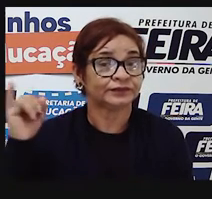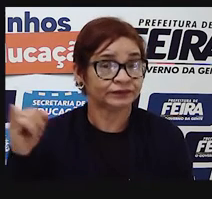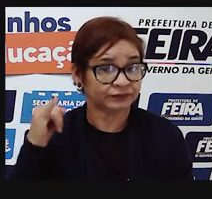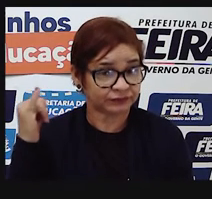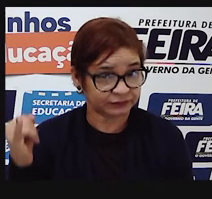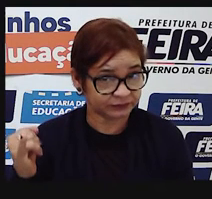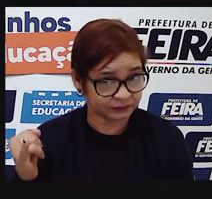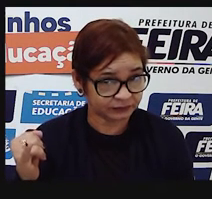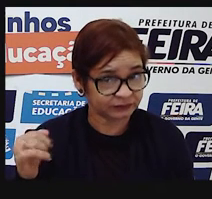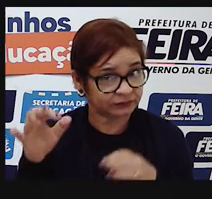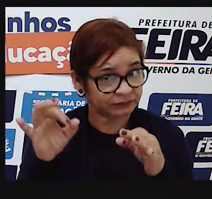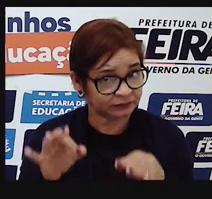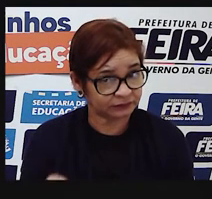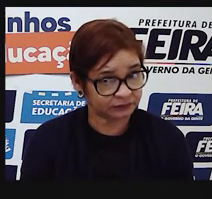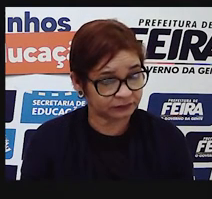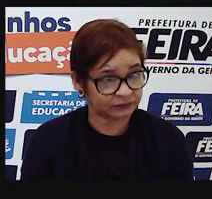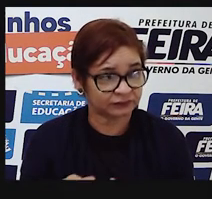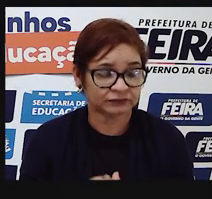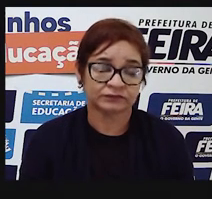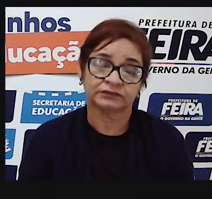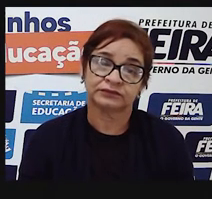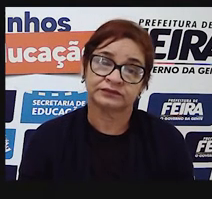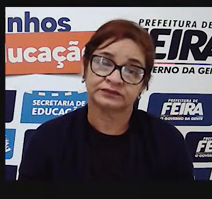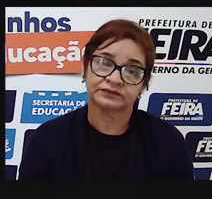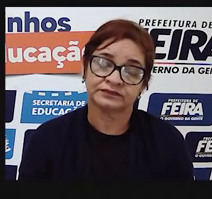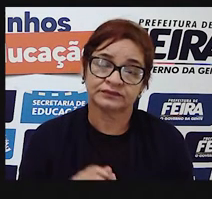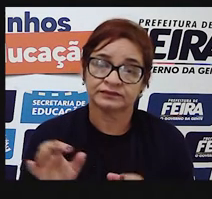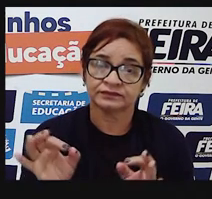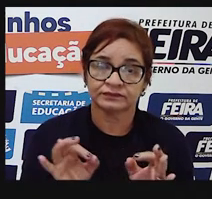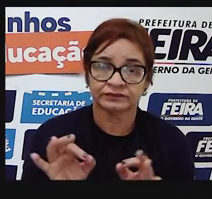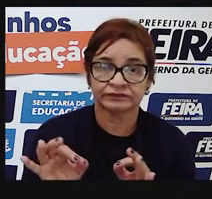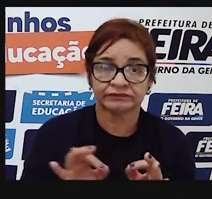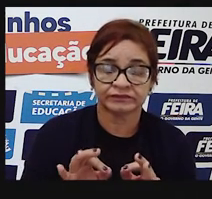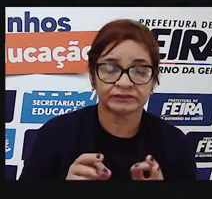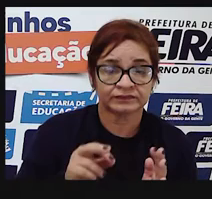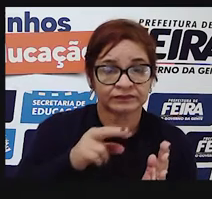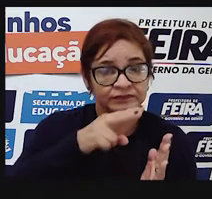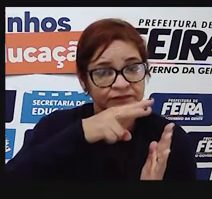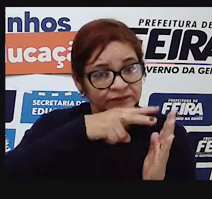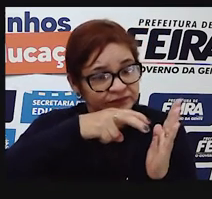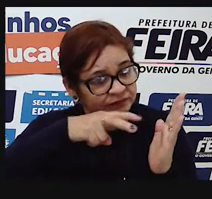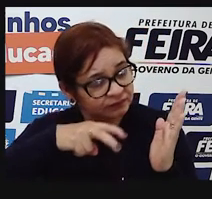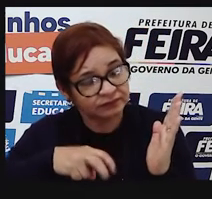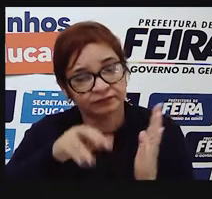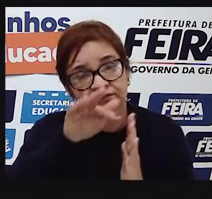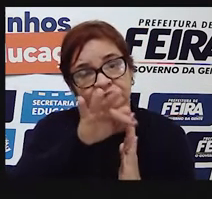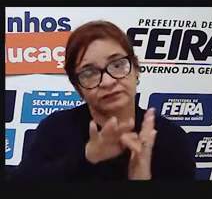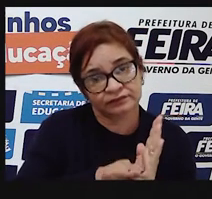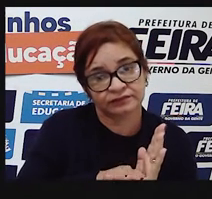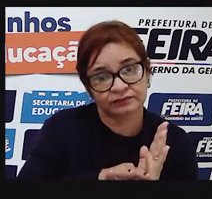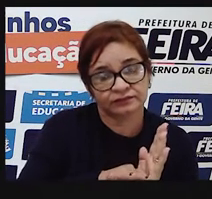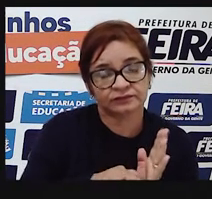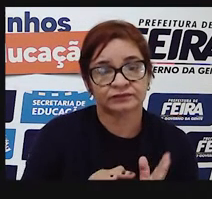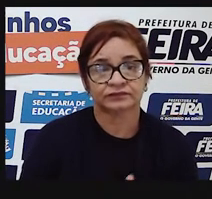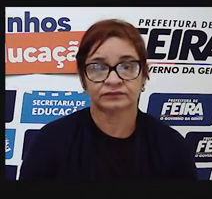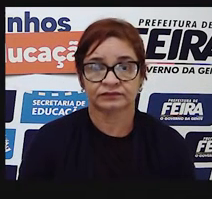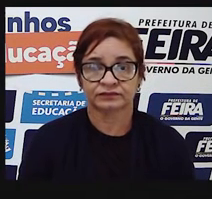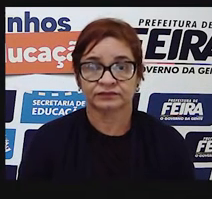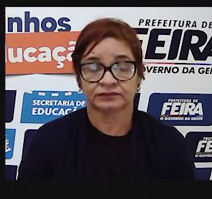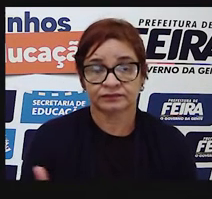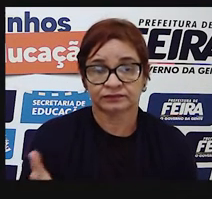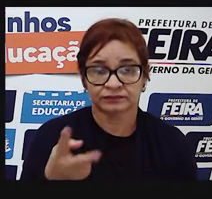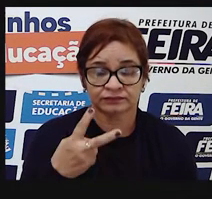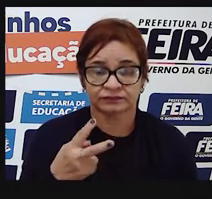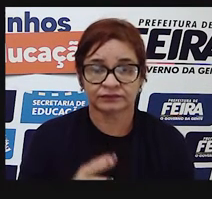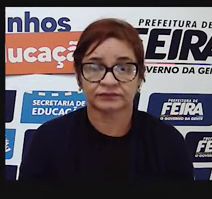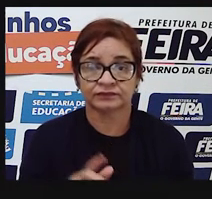específico, que é nos orientar na leitura do texto. Então, perceba o seguinte,